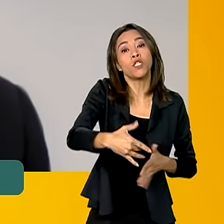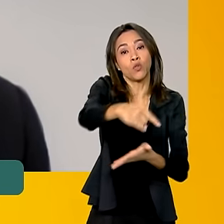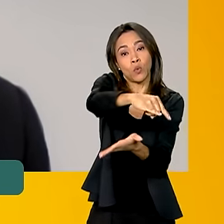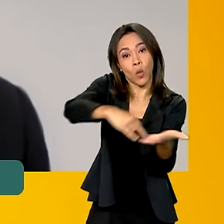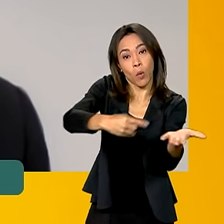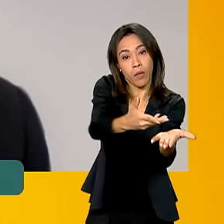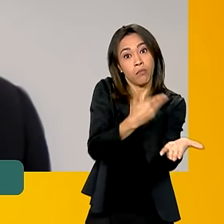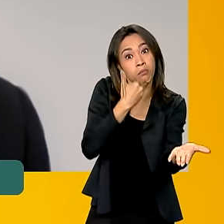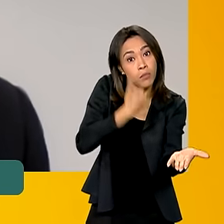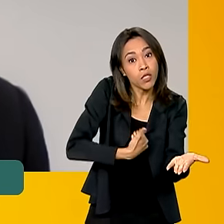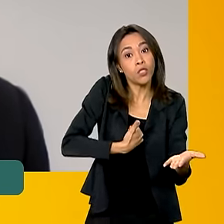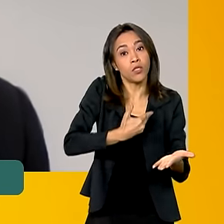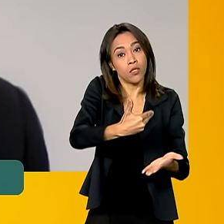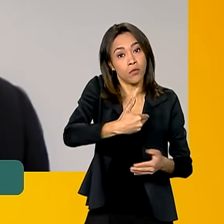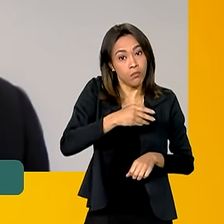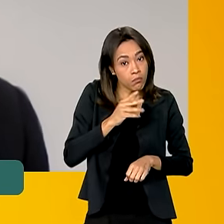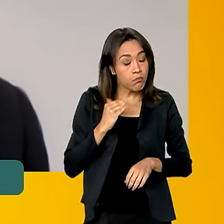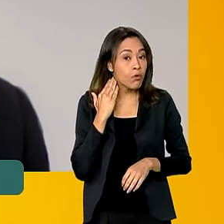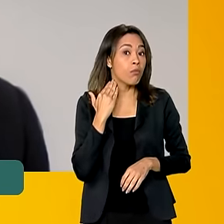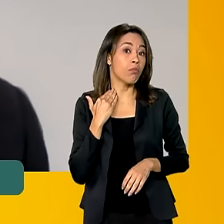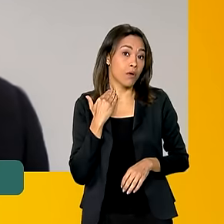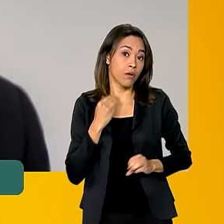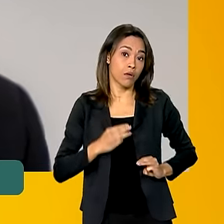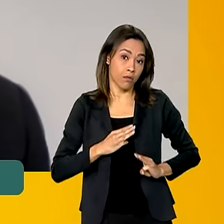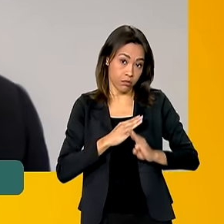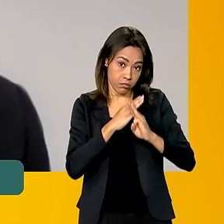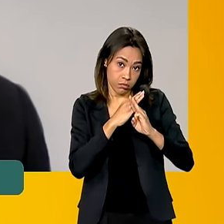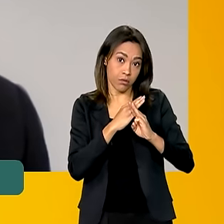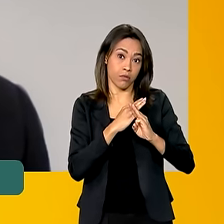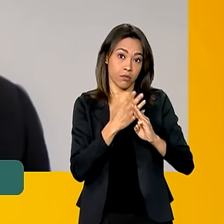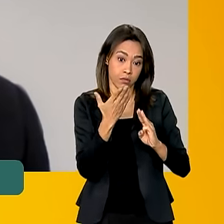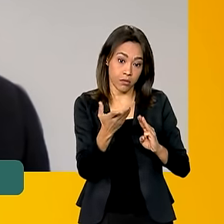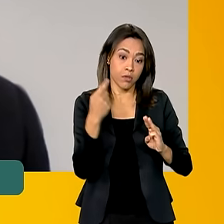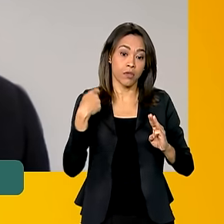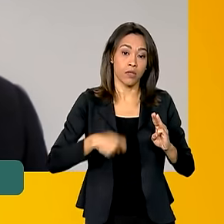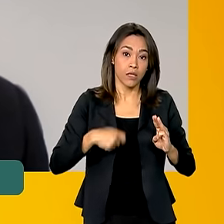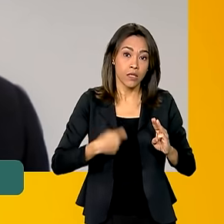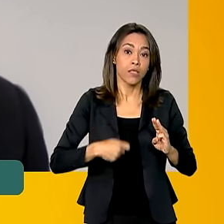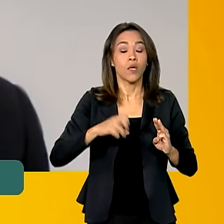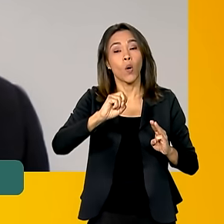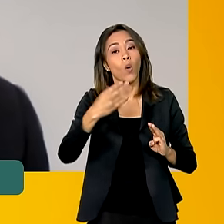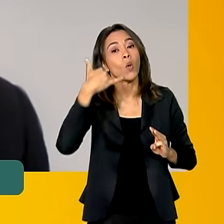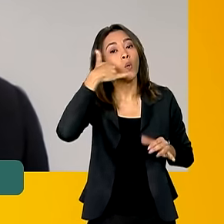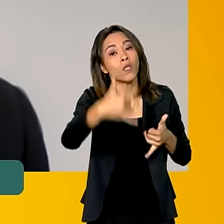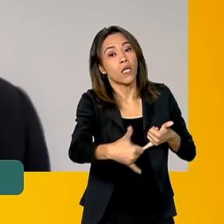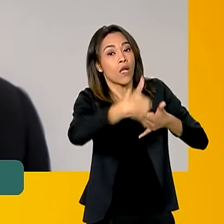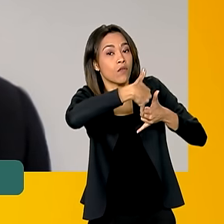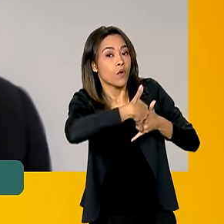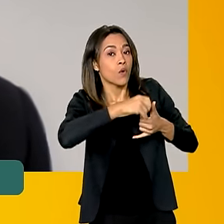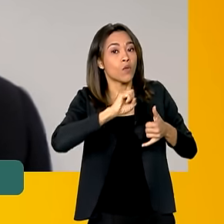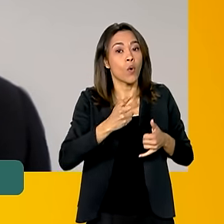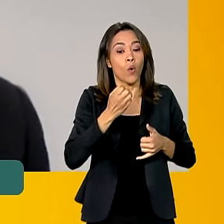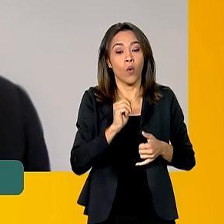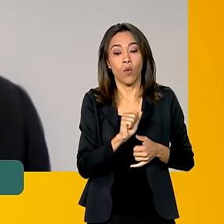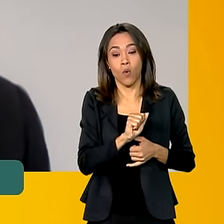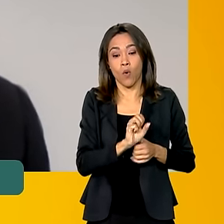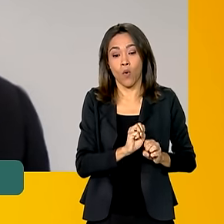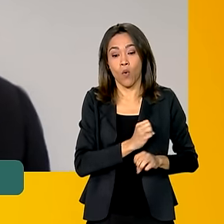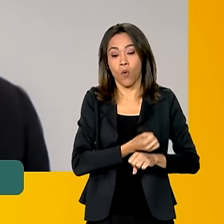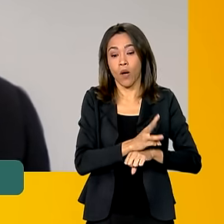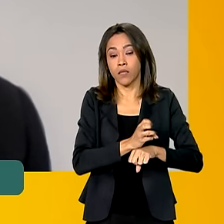o Alô Caixa 4004-0104. É telefone, WhatsApp. E também o 0800